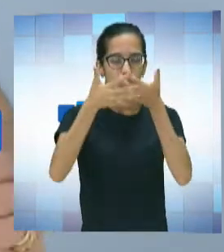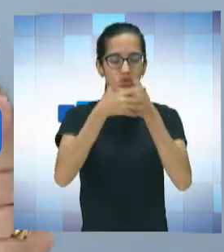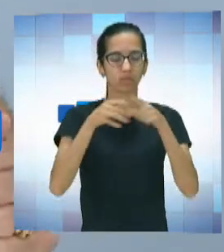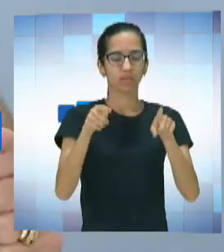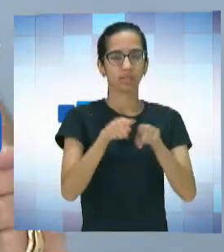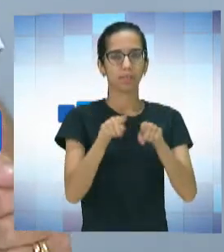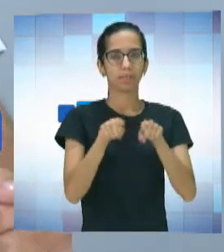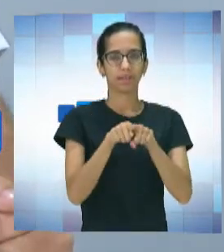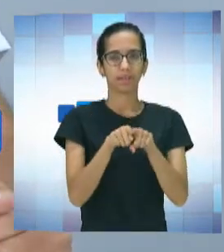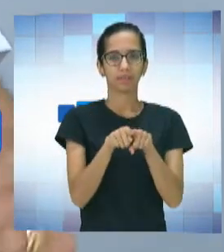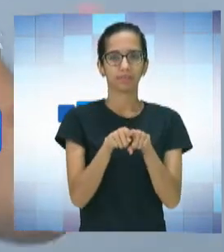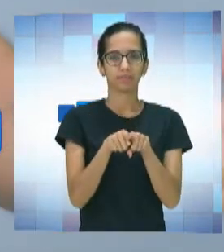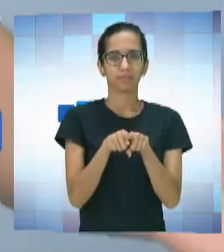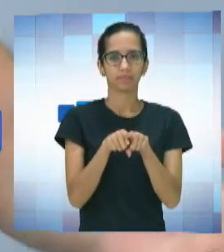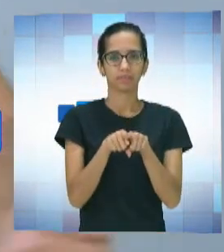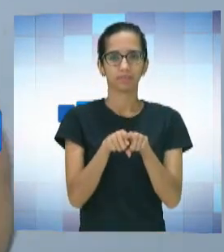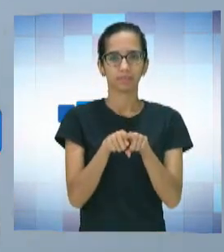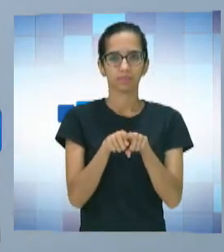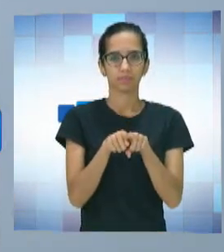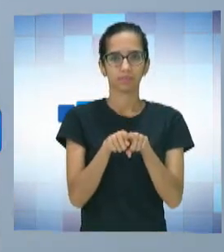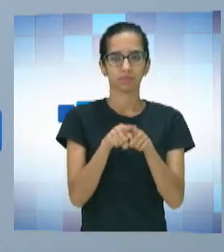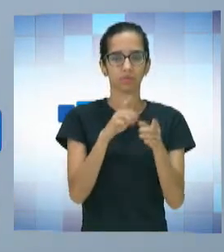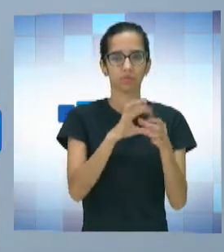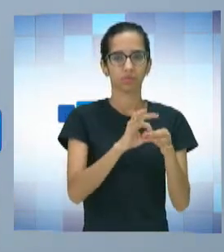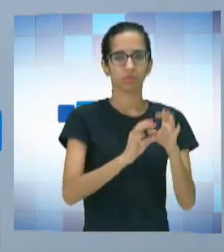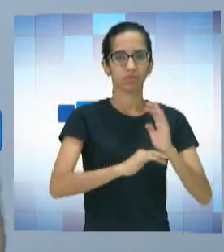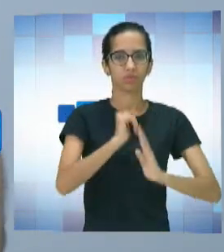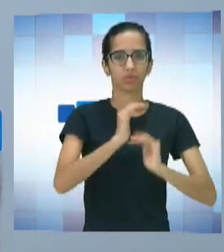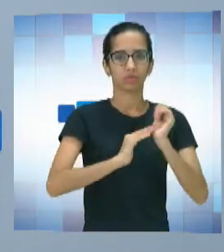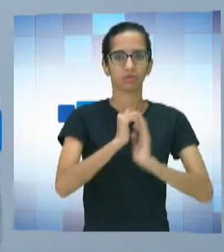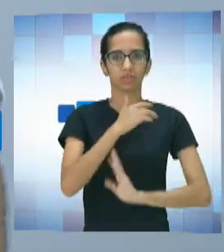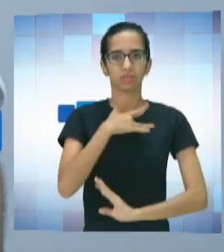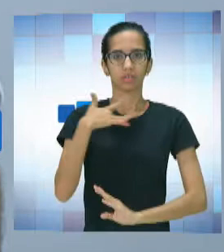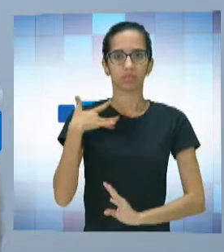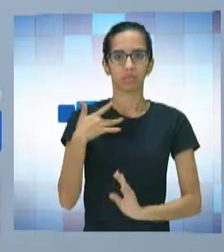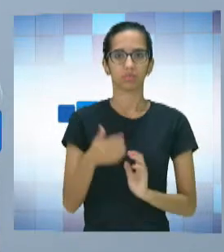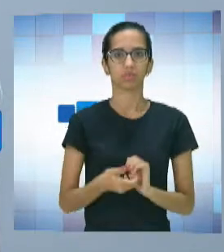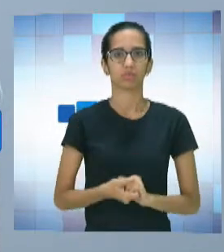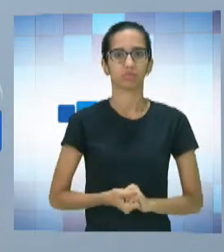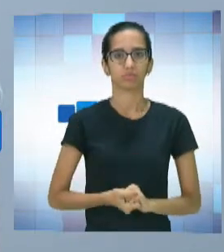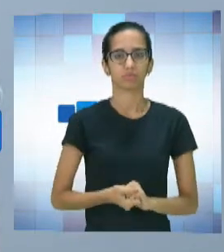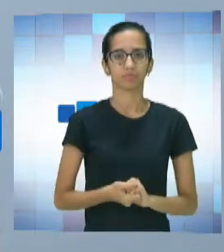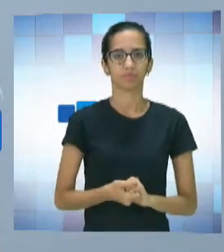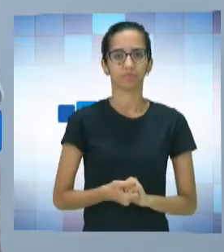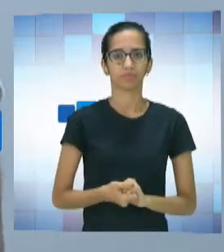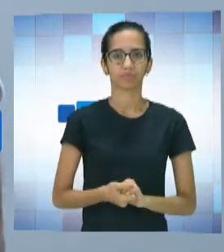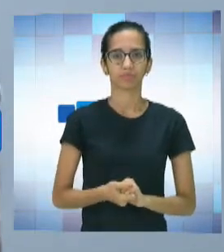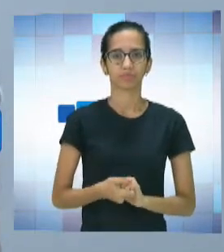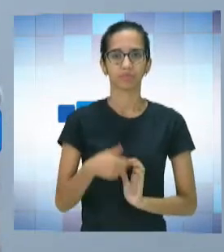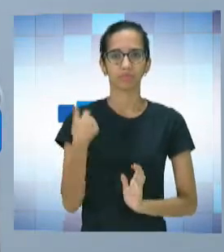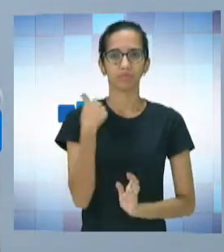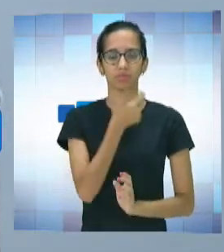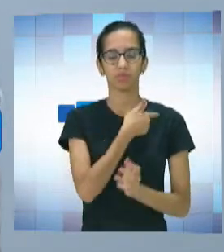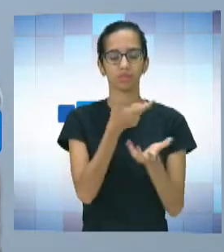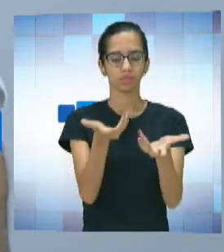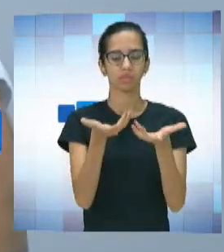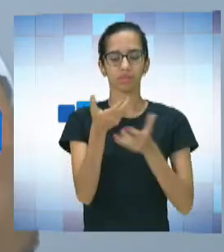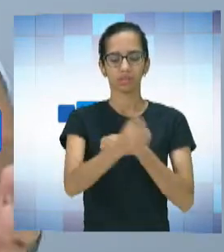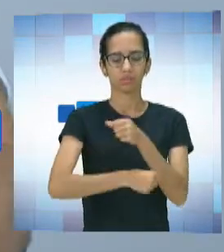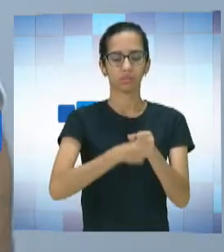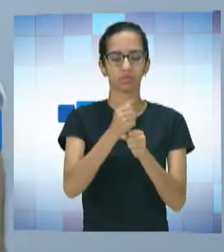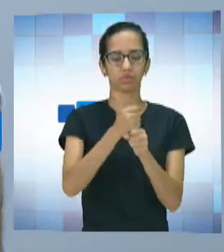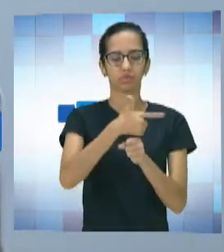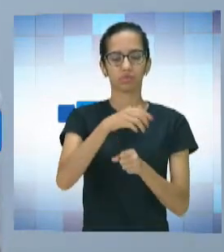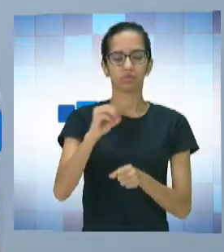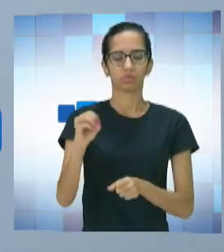multidisciplinar na área da saúde. Então, assim, o que a gente pretende para 2018, com essa